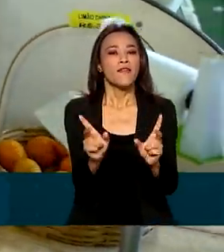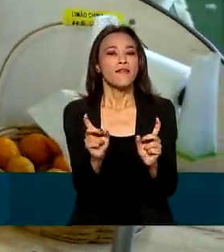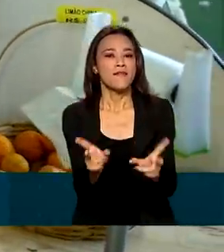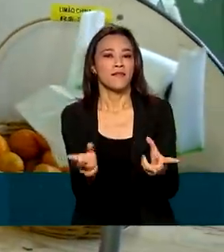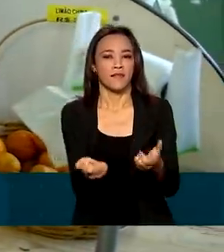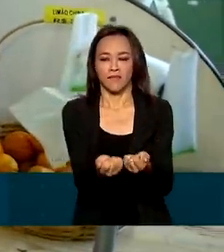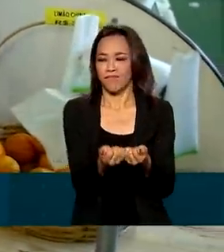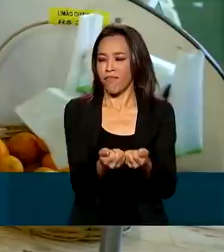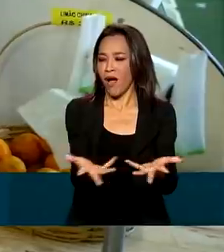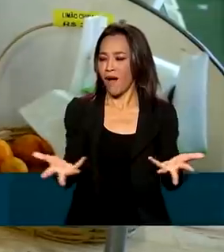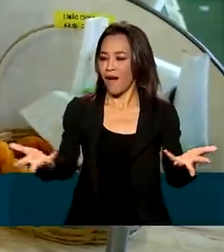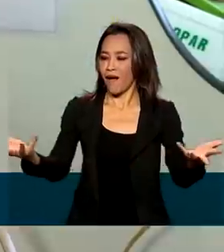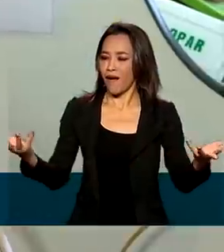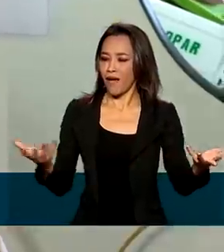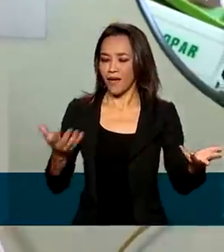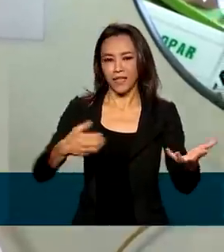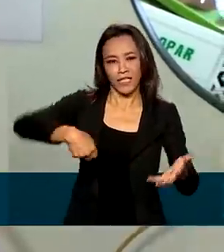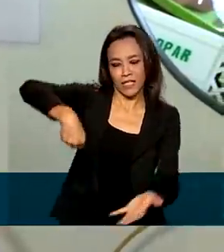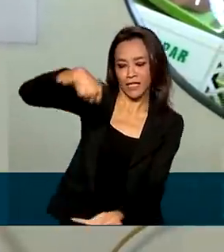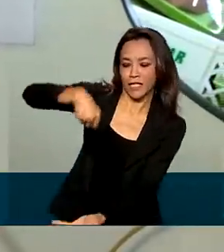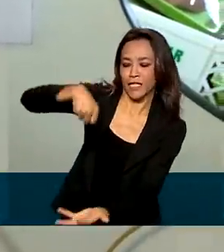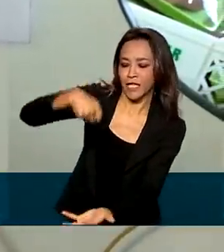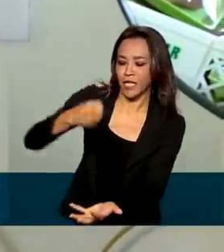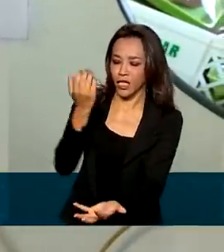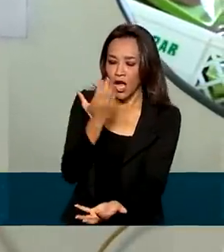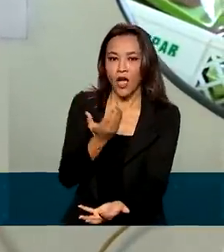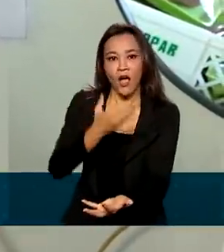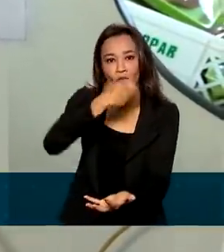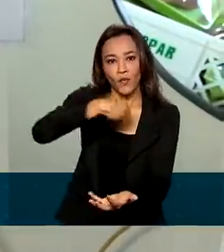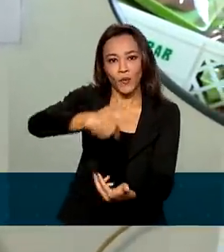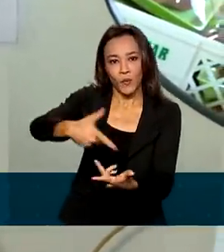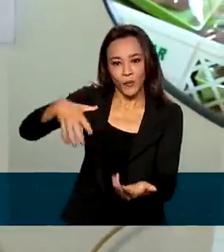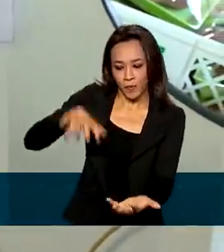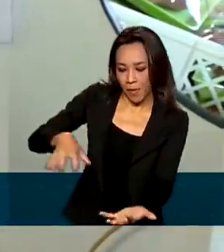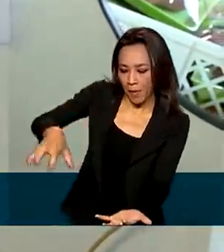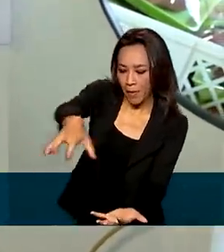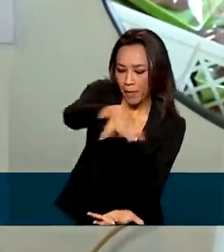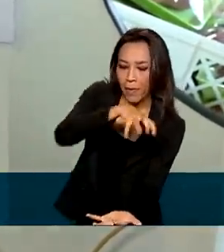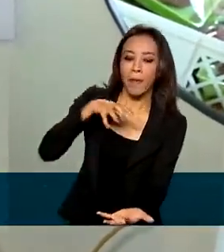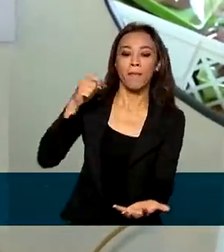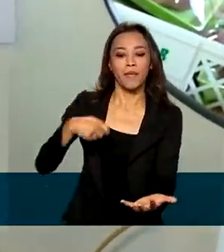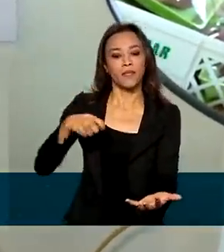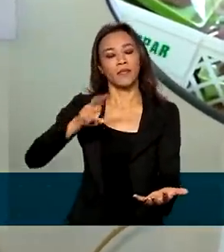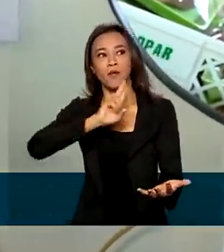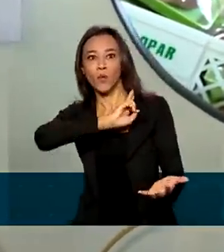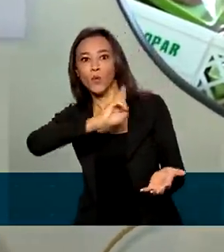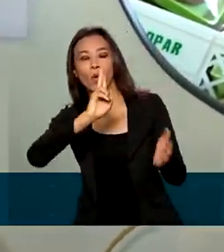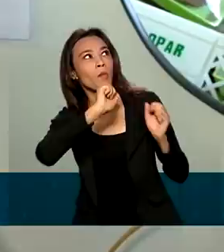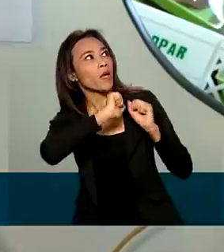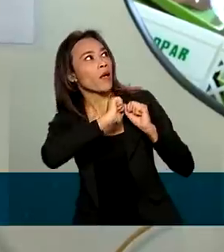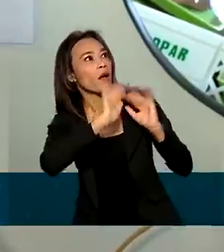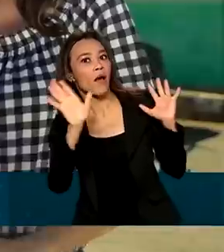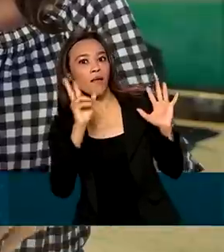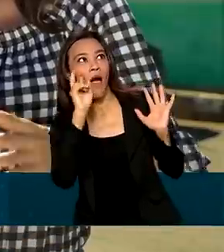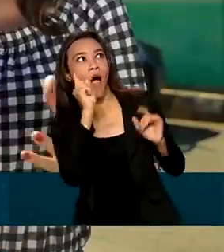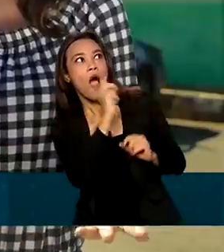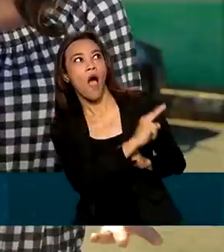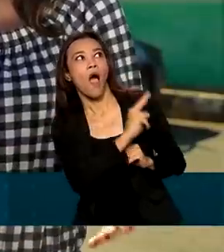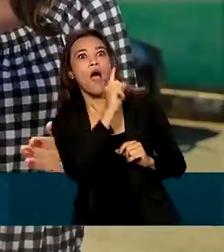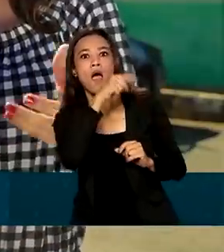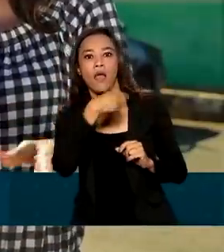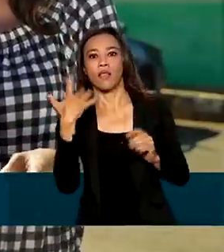a granel ou em cestas, a indicação de que são produtos orgânicos deve estar bem visível para os consumidores.